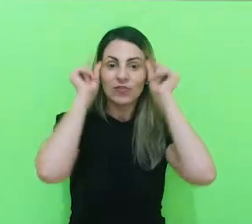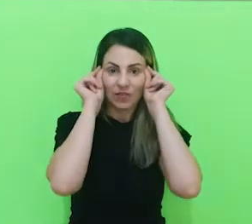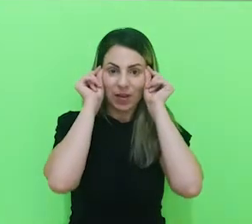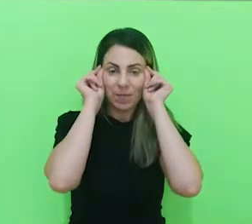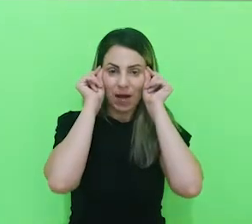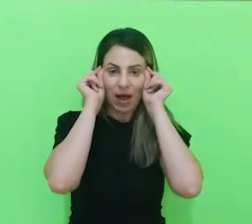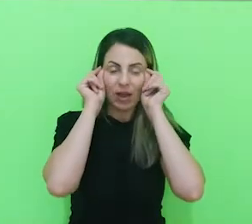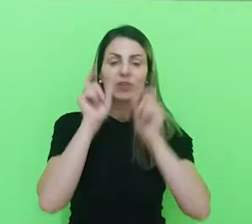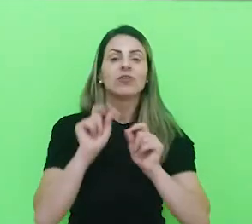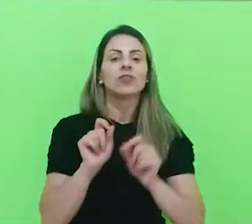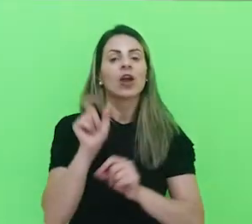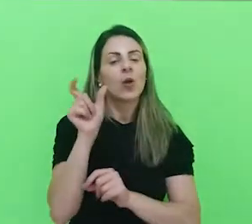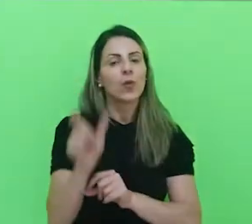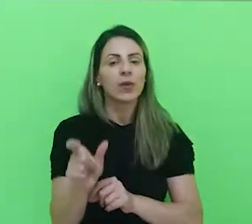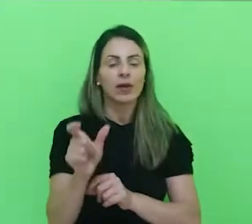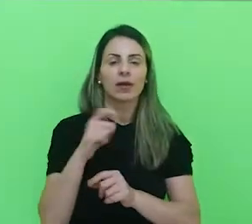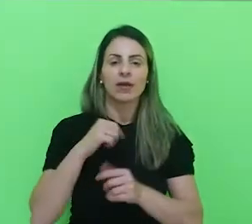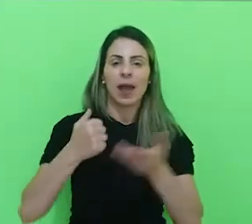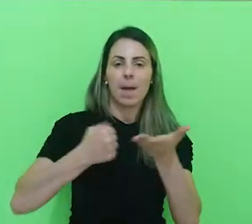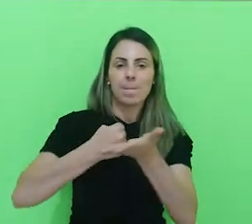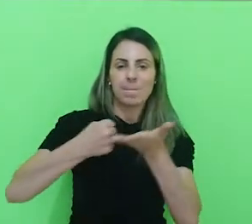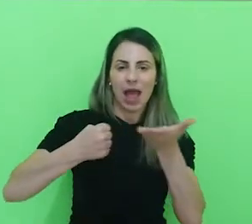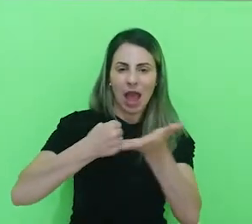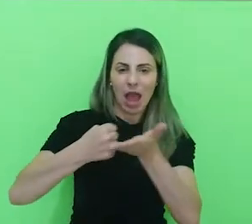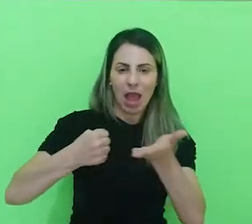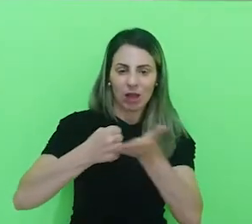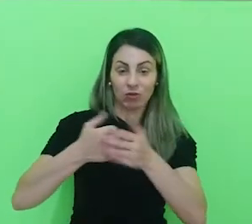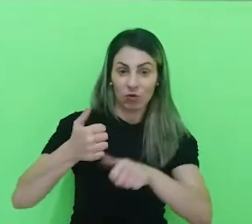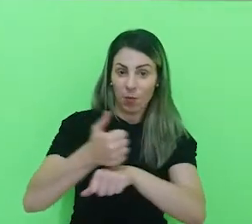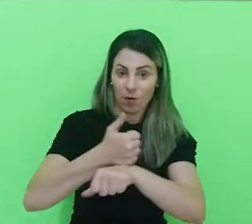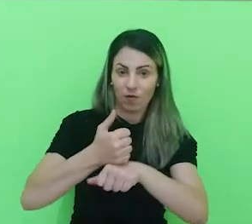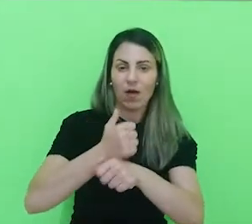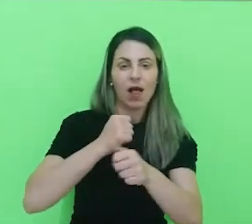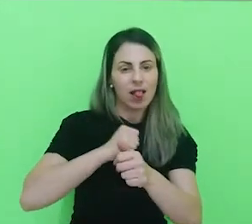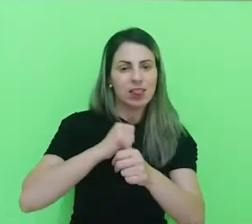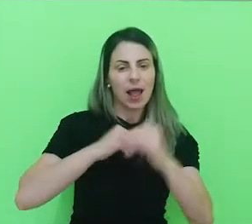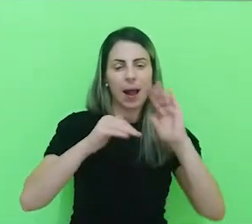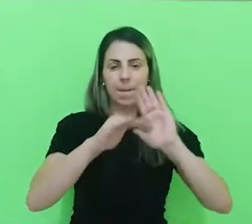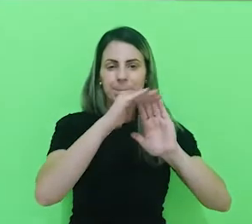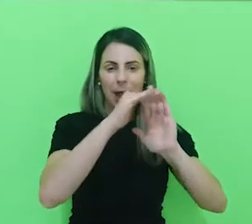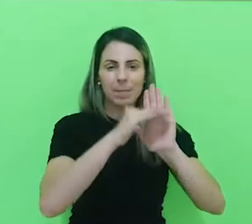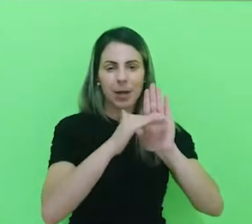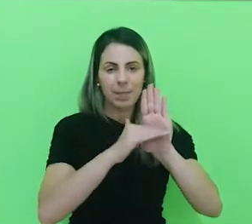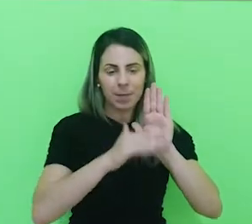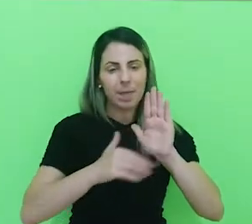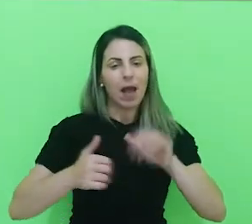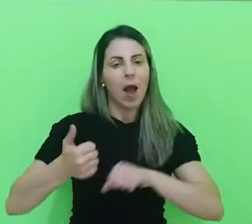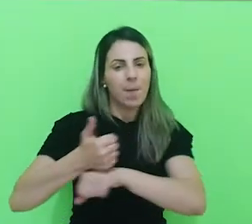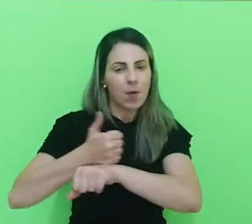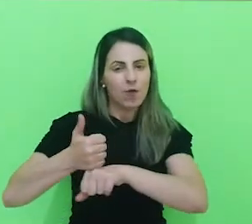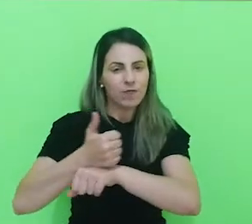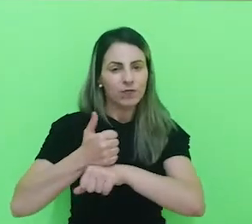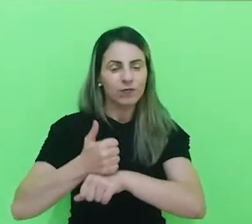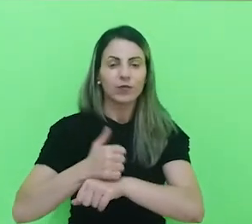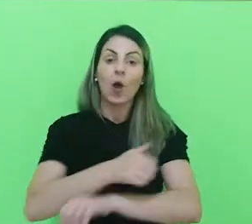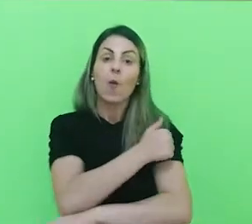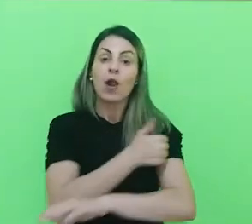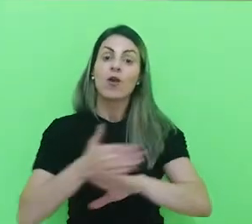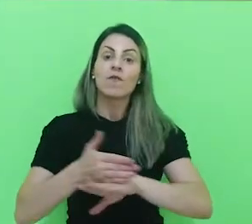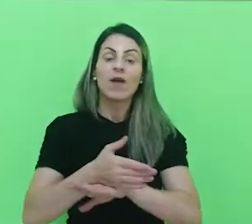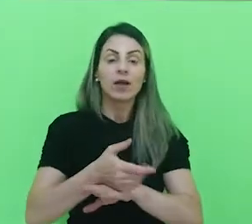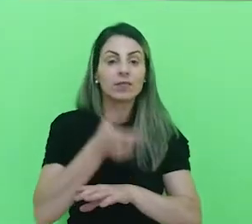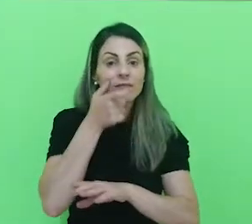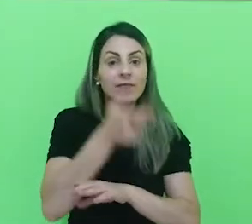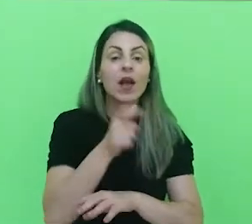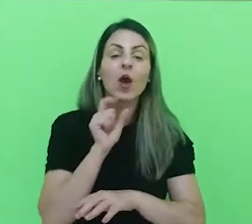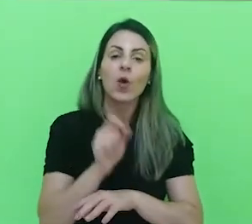considerados níveis médios da profissão, são outras categorias profissionais, e os alunos vêm em busca do curso